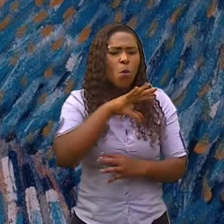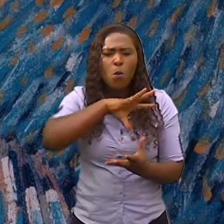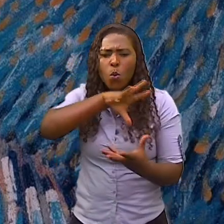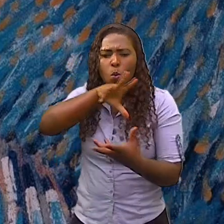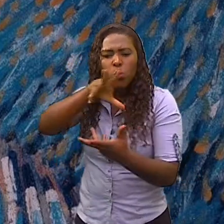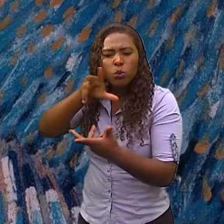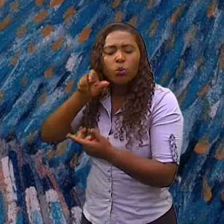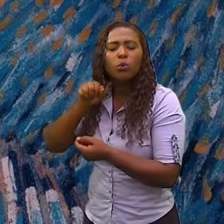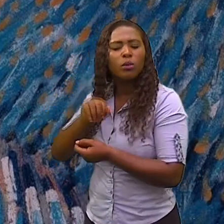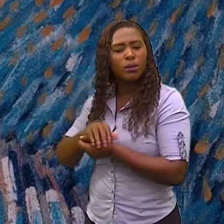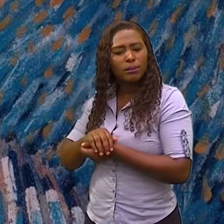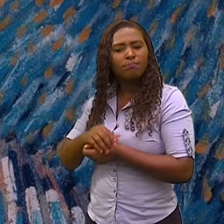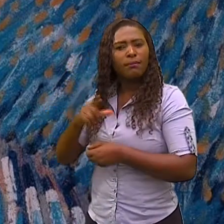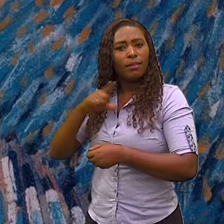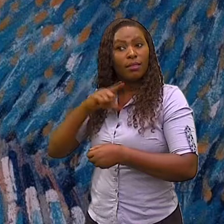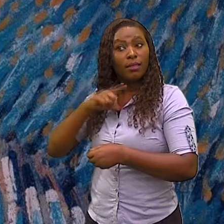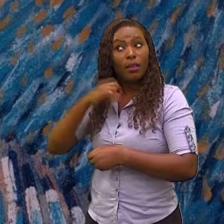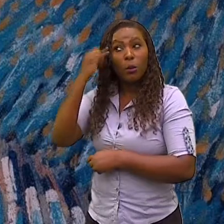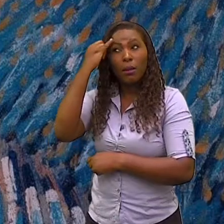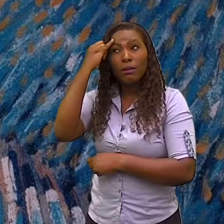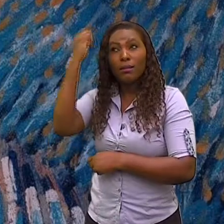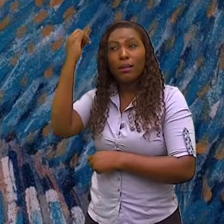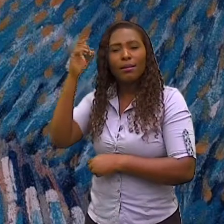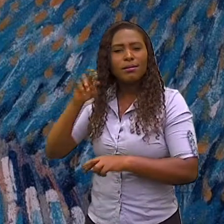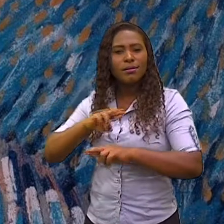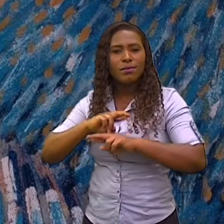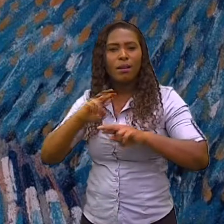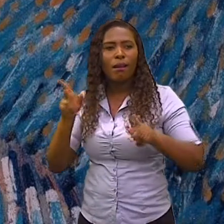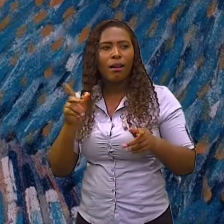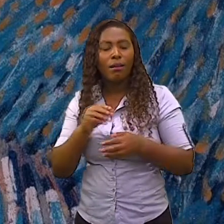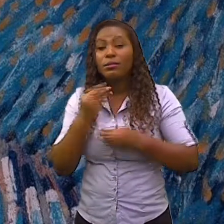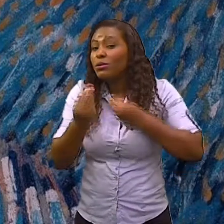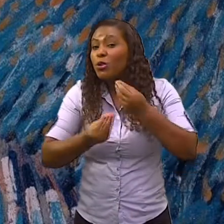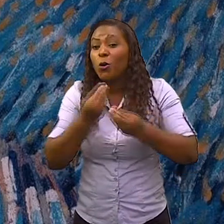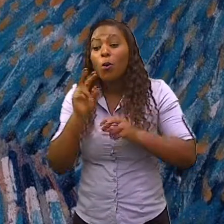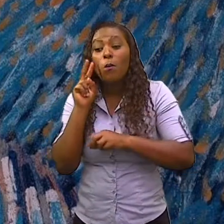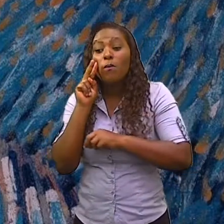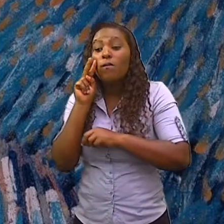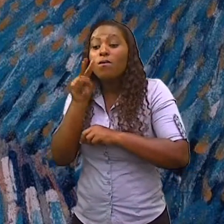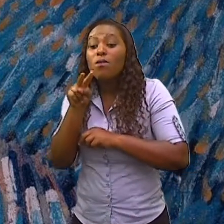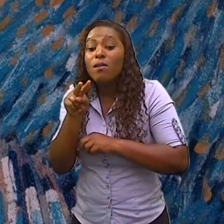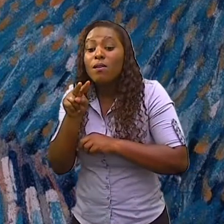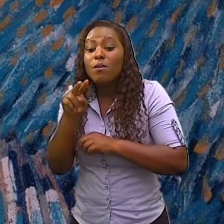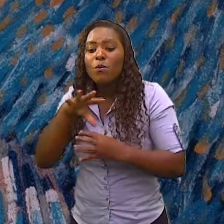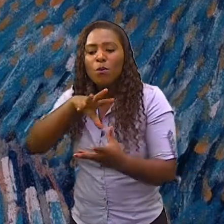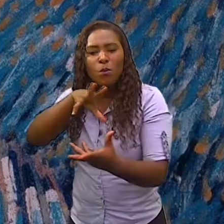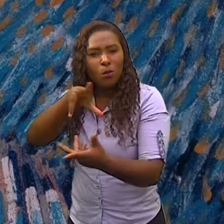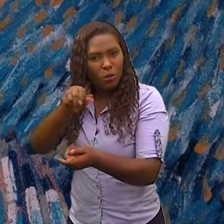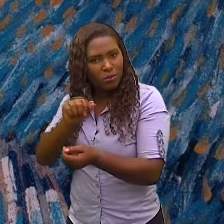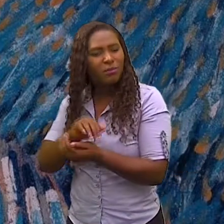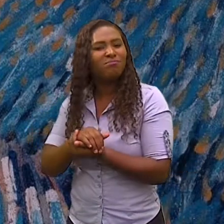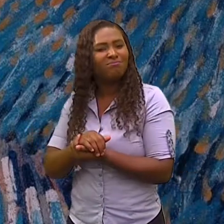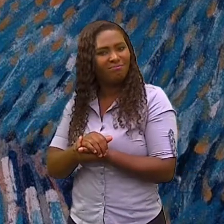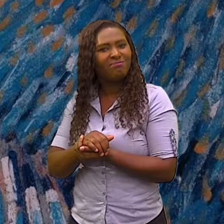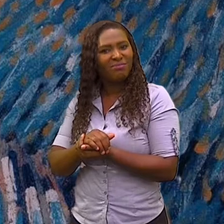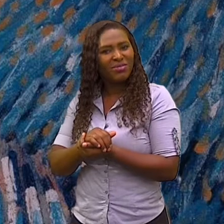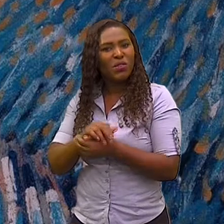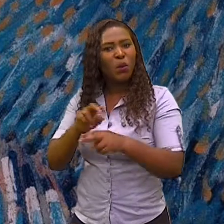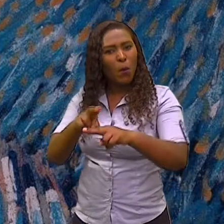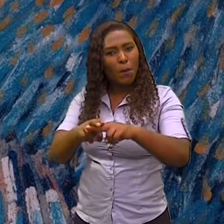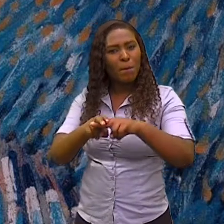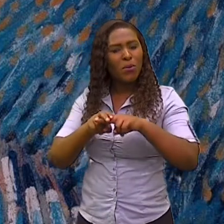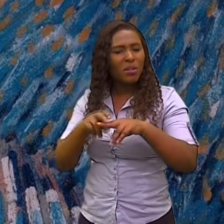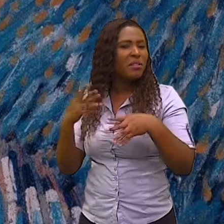mesma visão de se fazer a arte e esse é o chamado movimento. movimento, quando aquelas